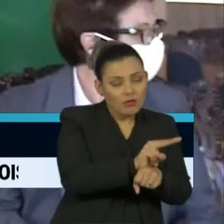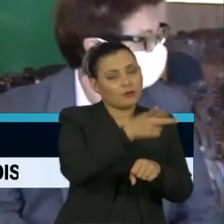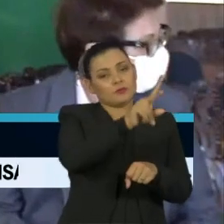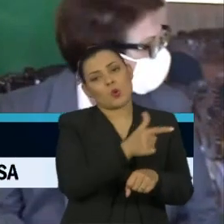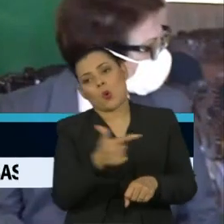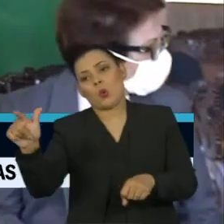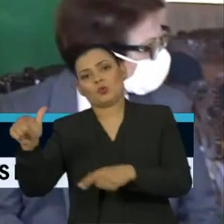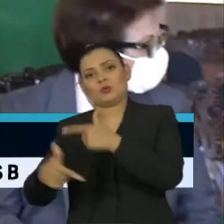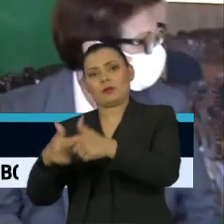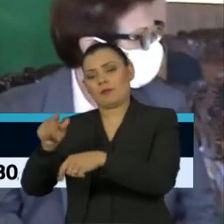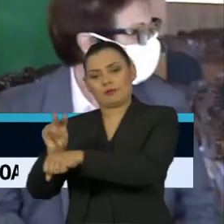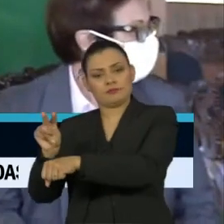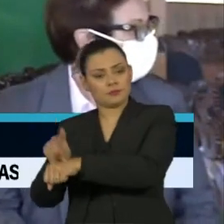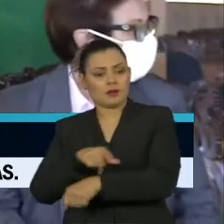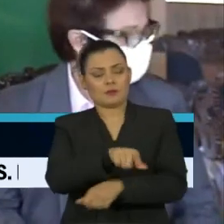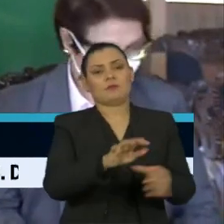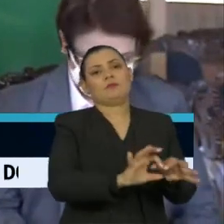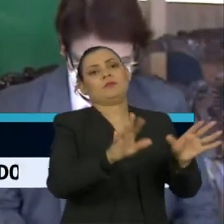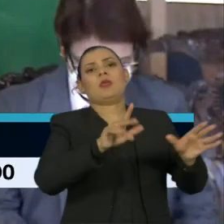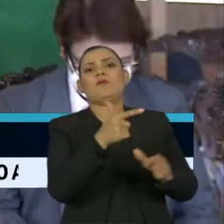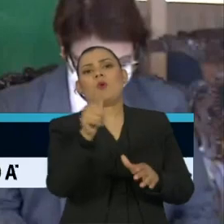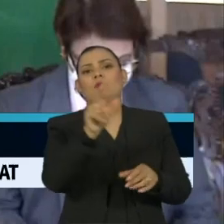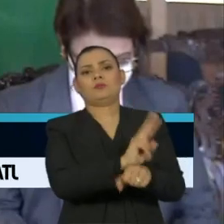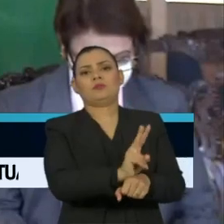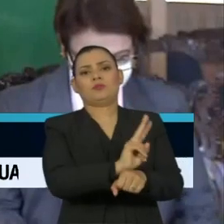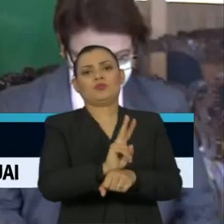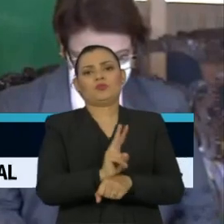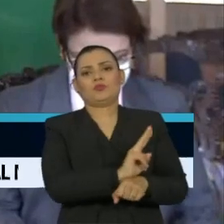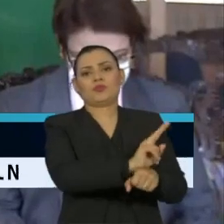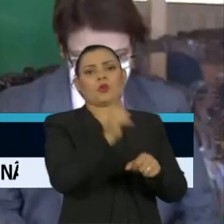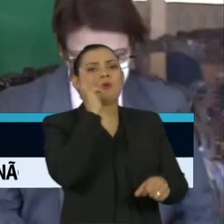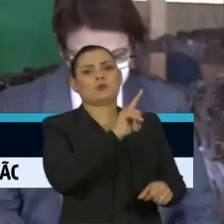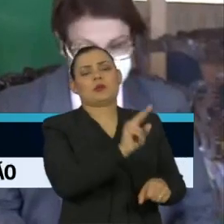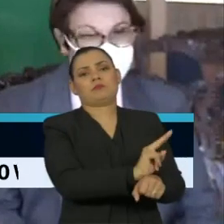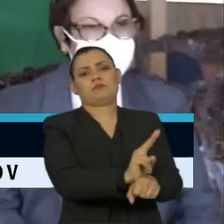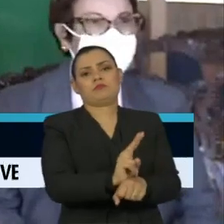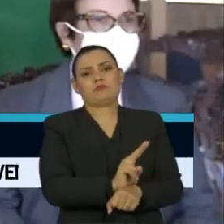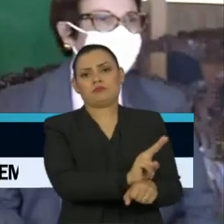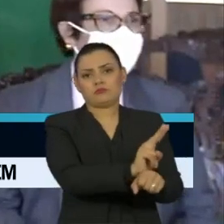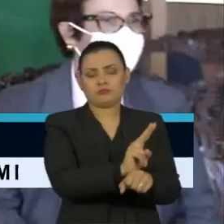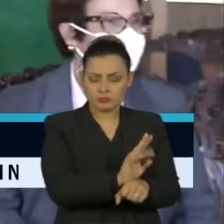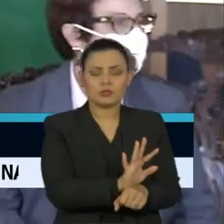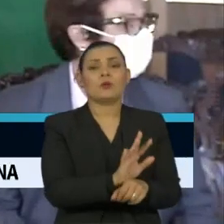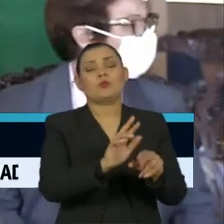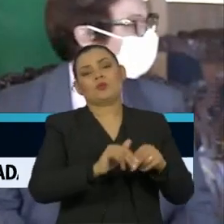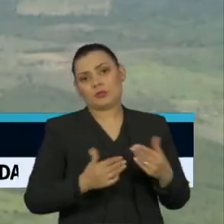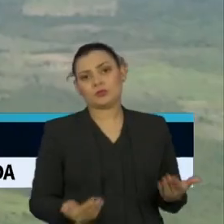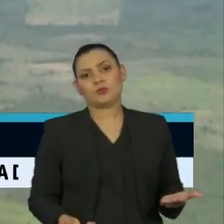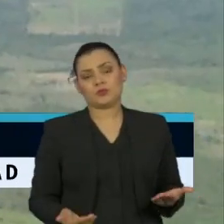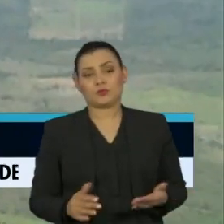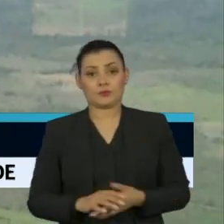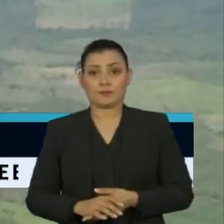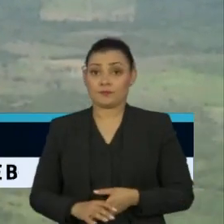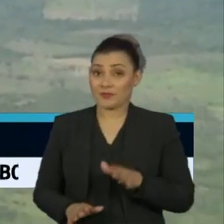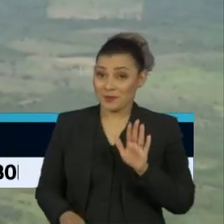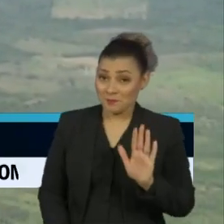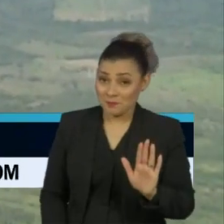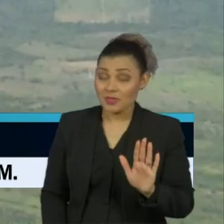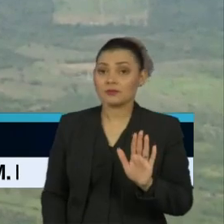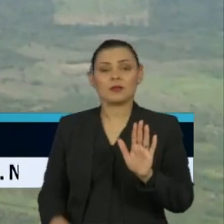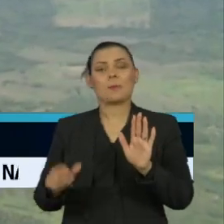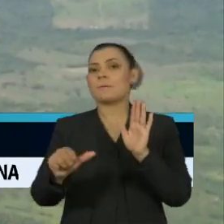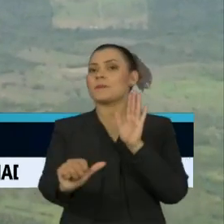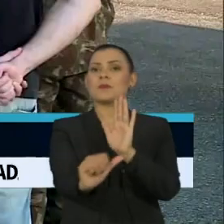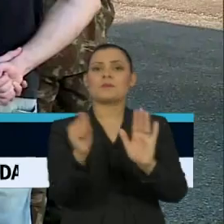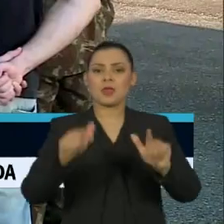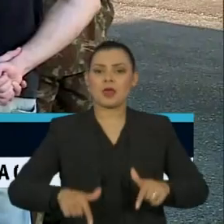constante em atividades para as quais não há atividade precípua delas. Uma das primeiras medidas